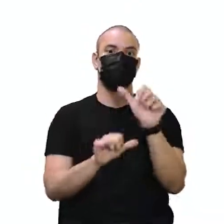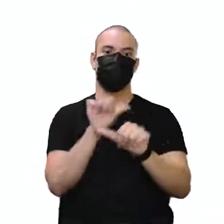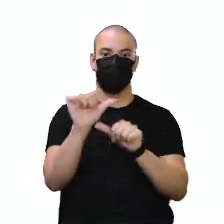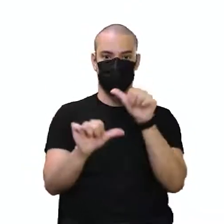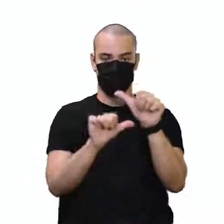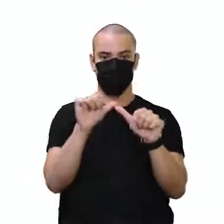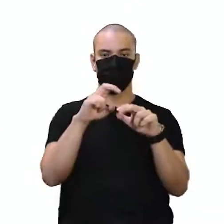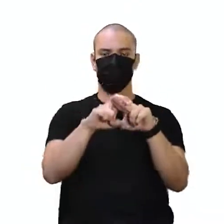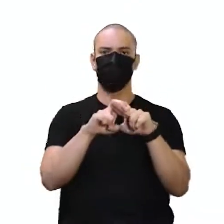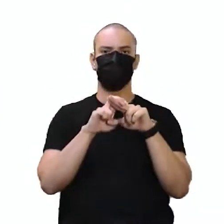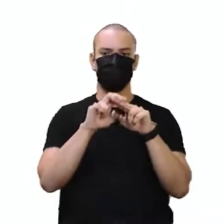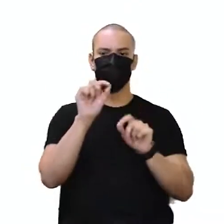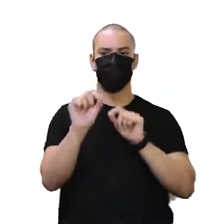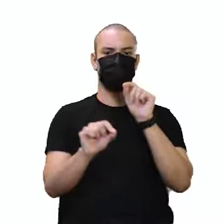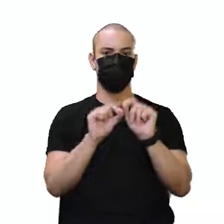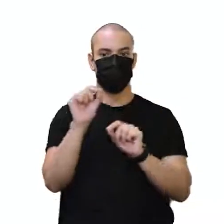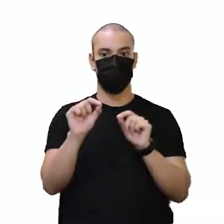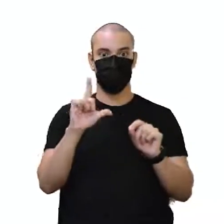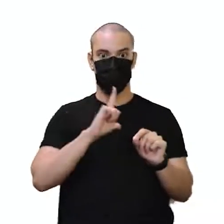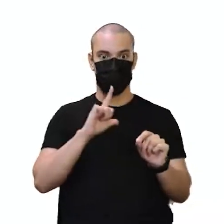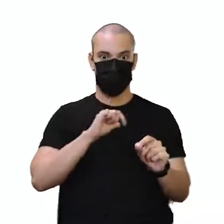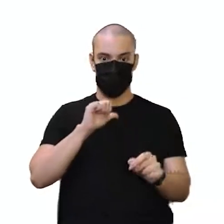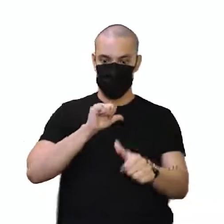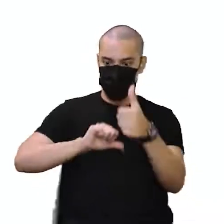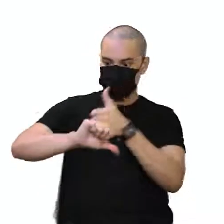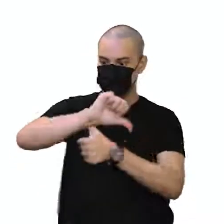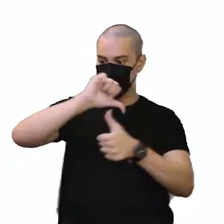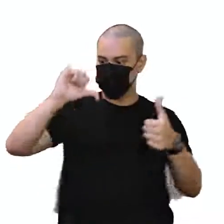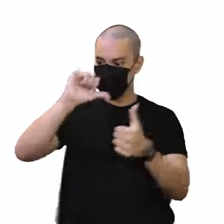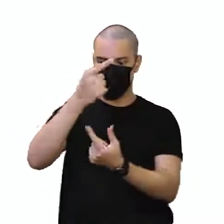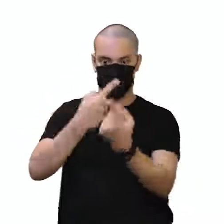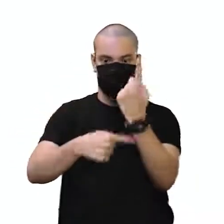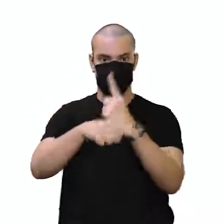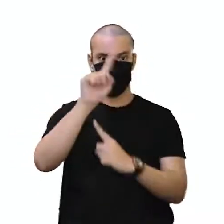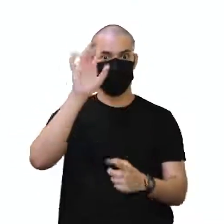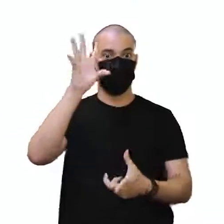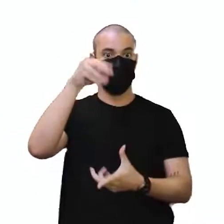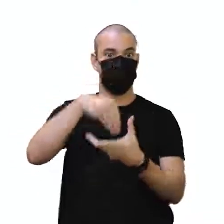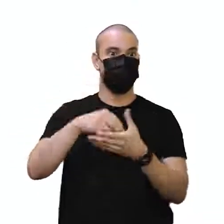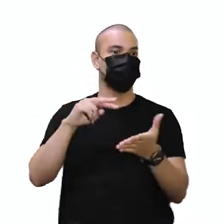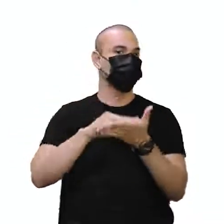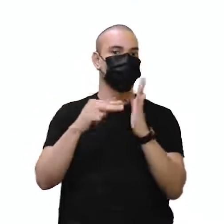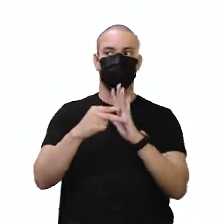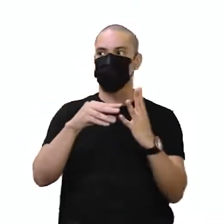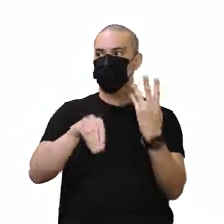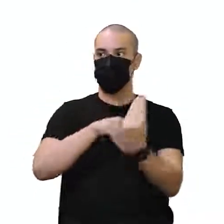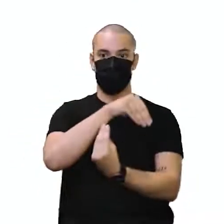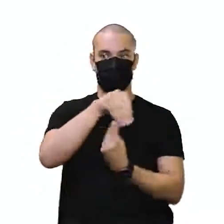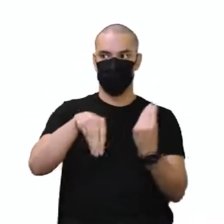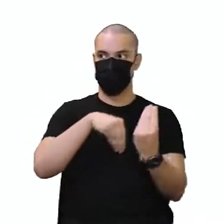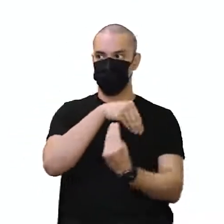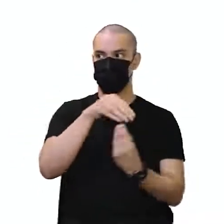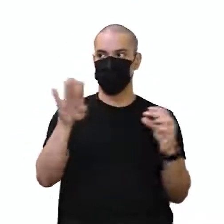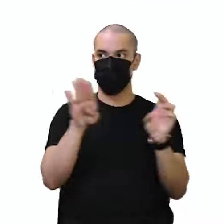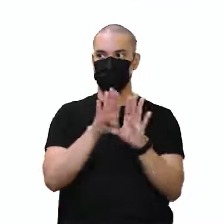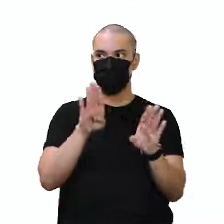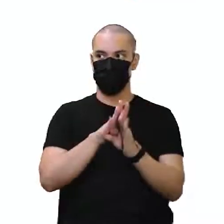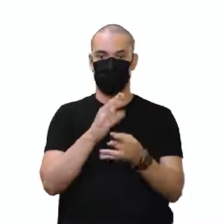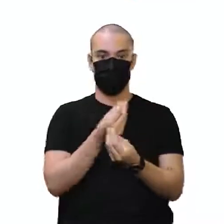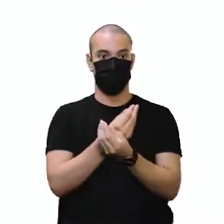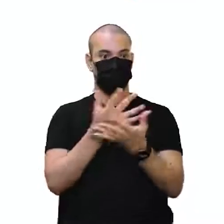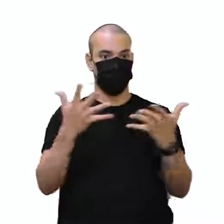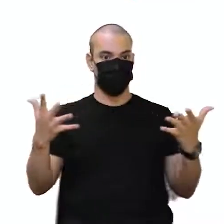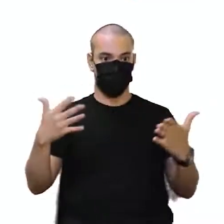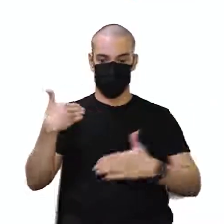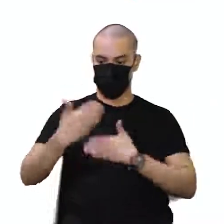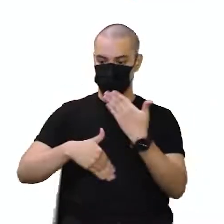E aí, essa alteração, essa modificação era misturada e transmitida para os